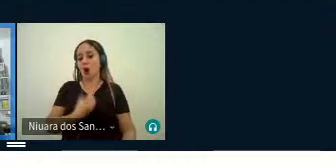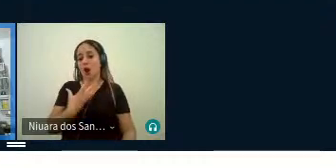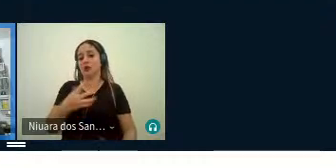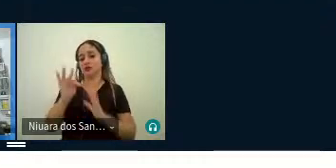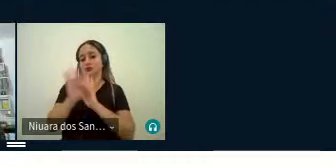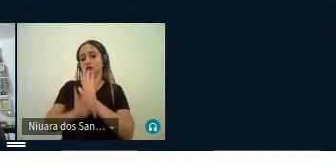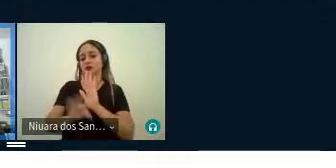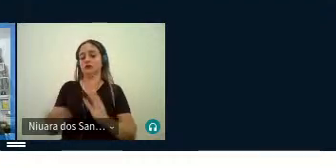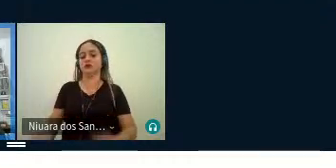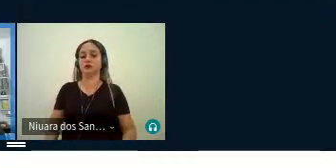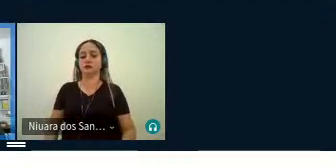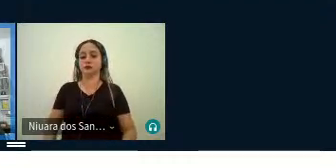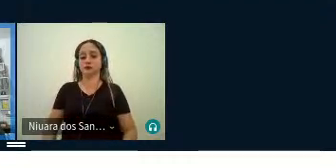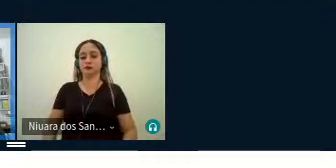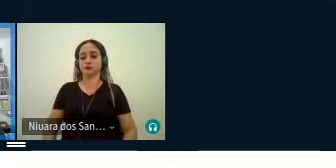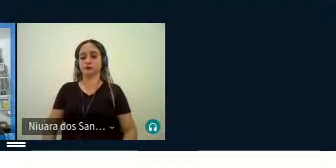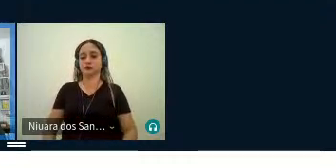texto?